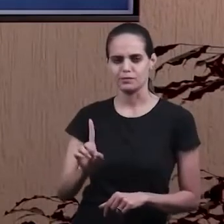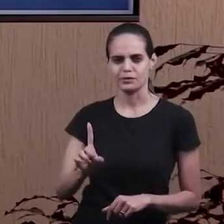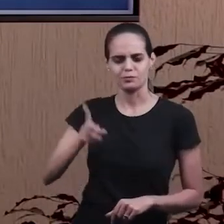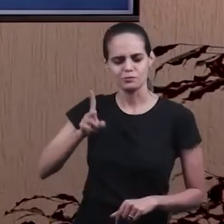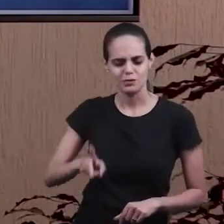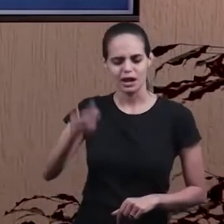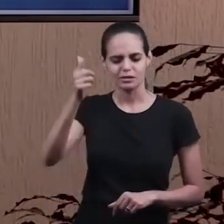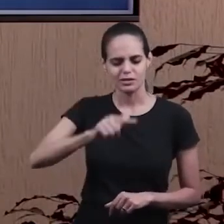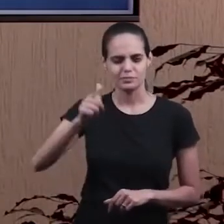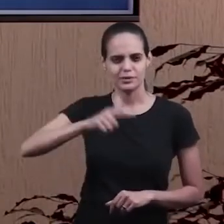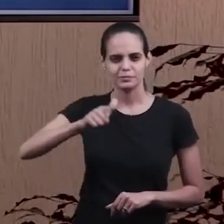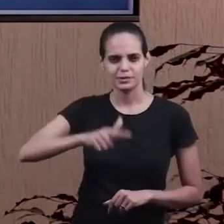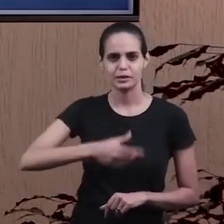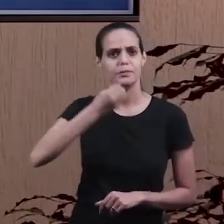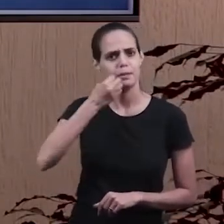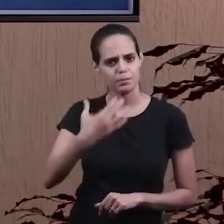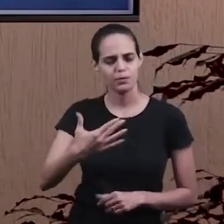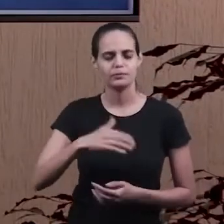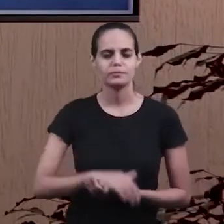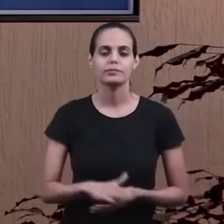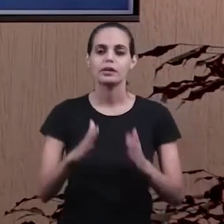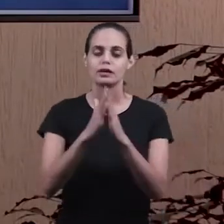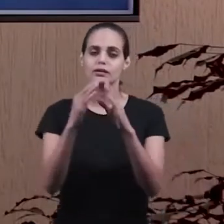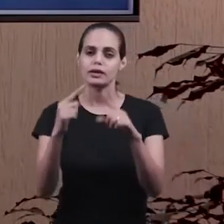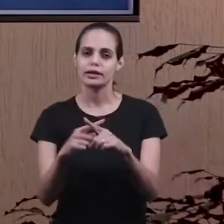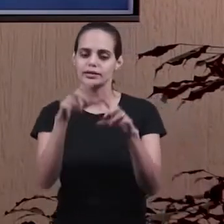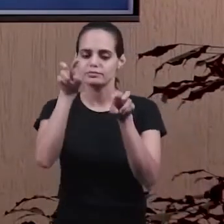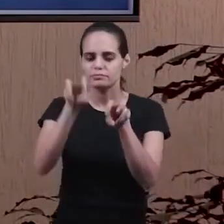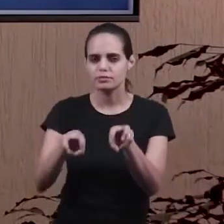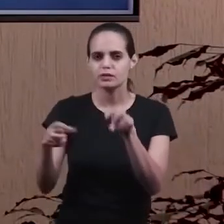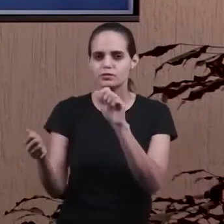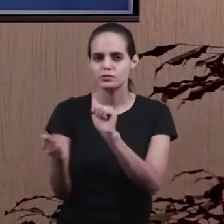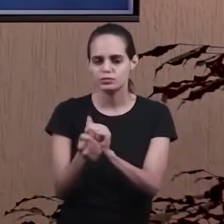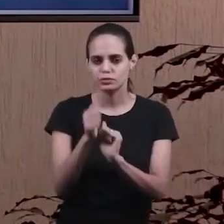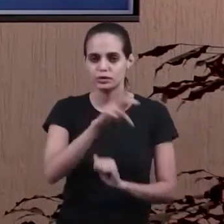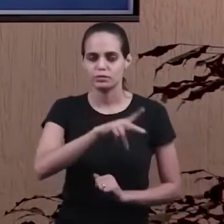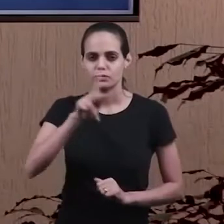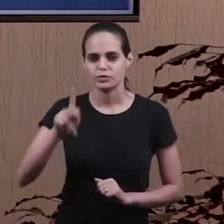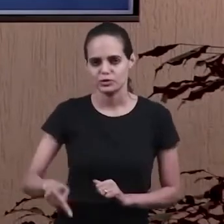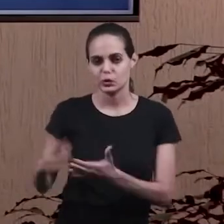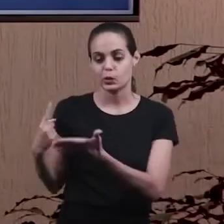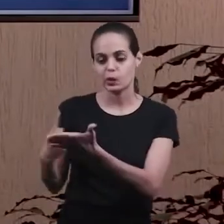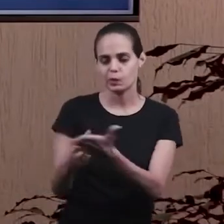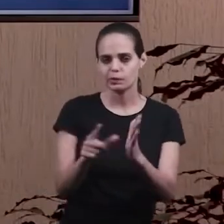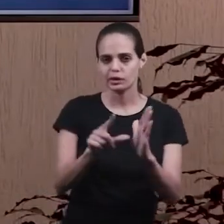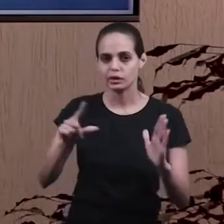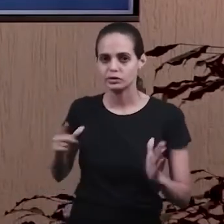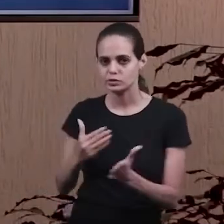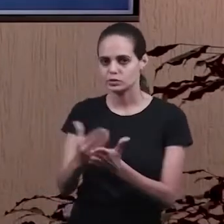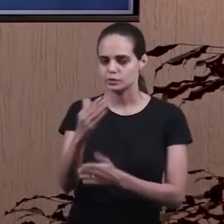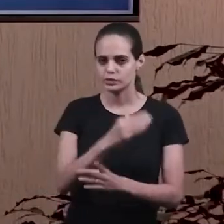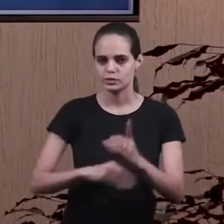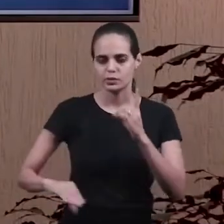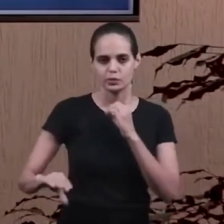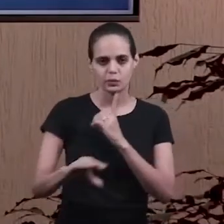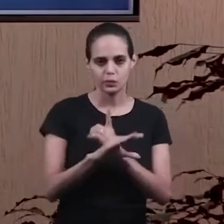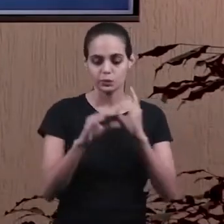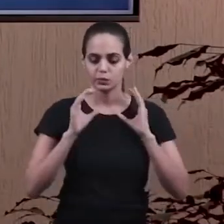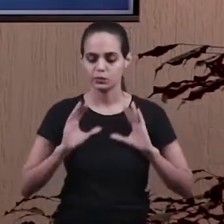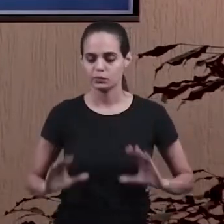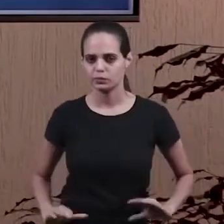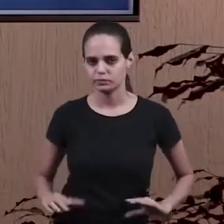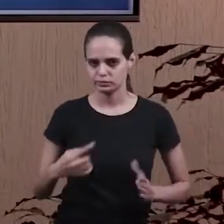não é ruim. Na igreja, sentar próximo à professora, fazer combinados antes do culto, combinados de